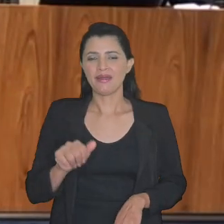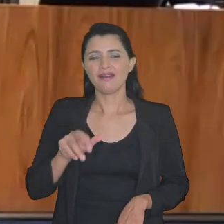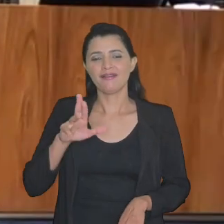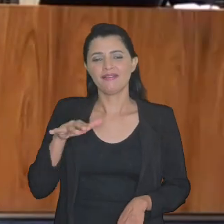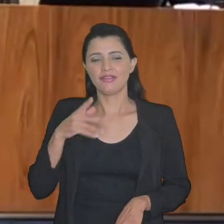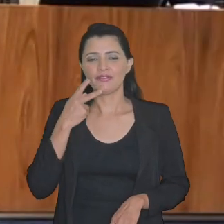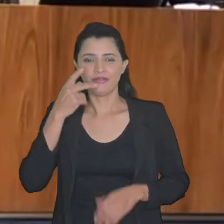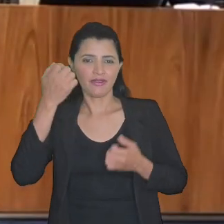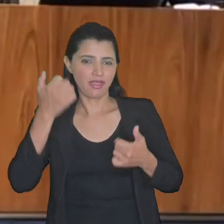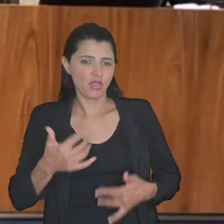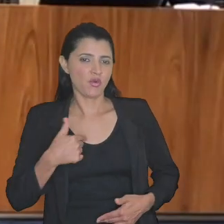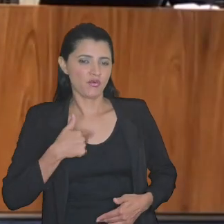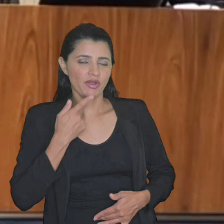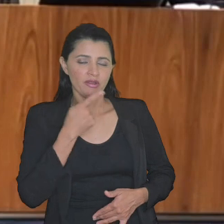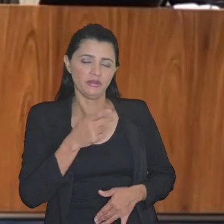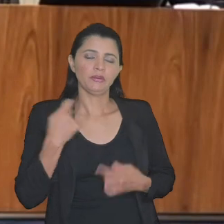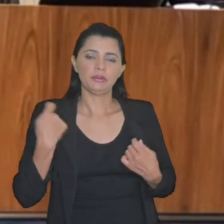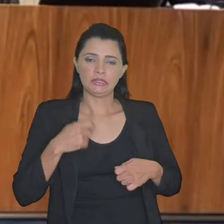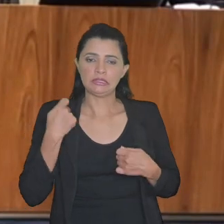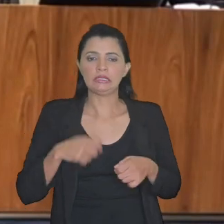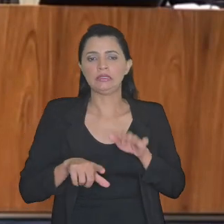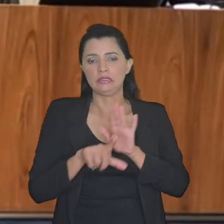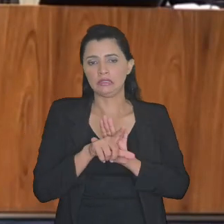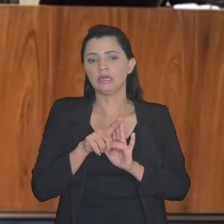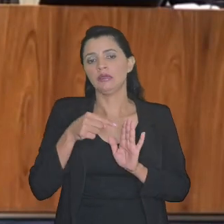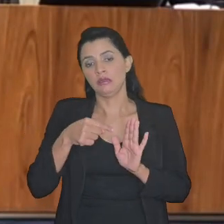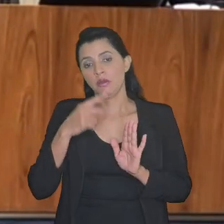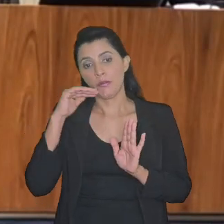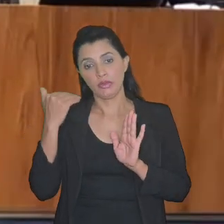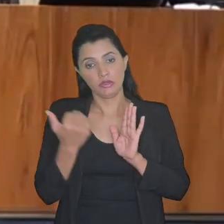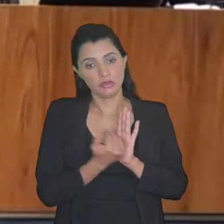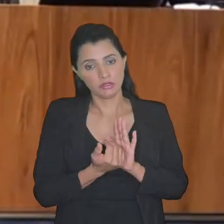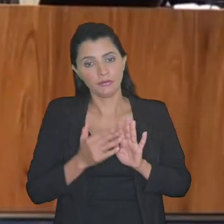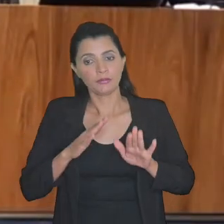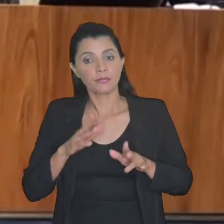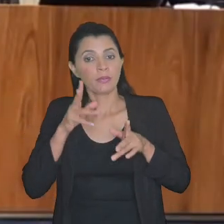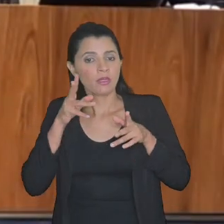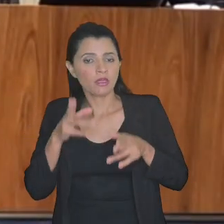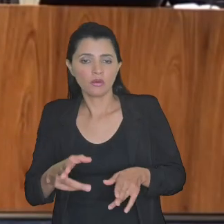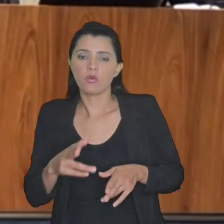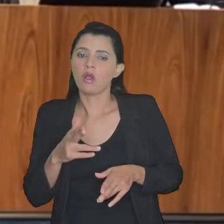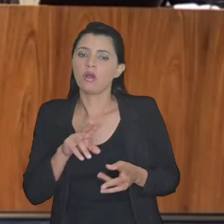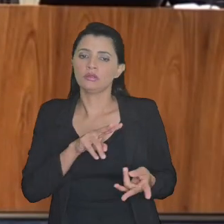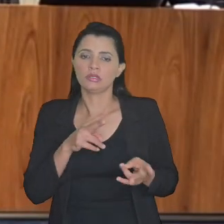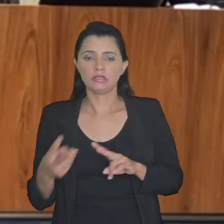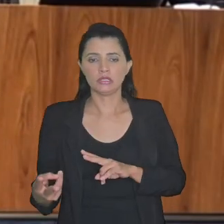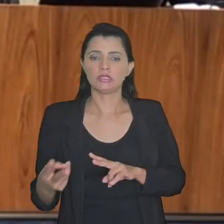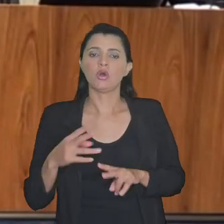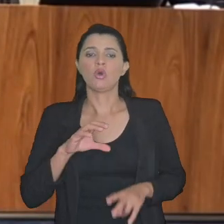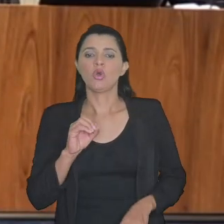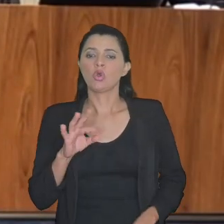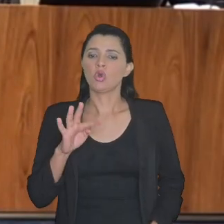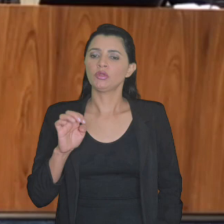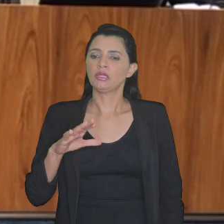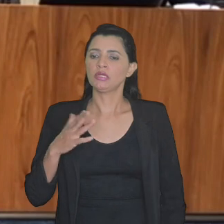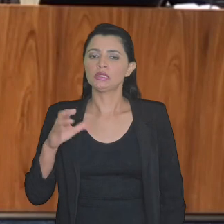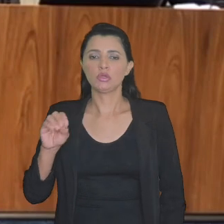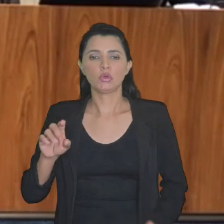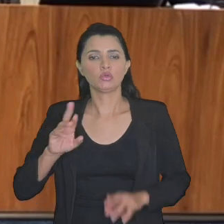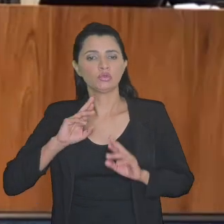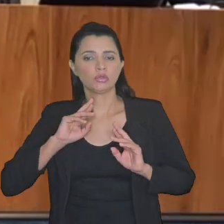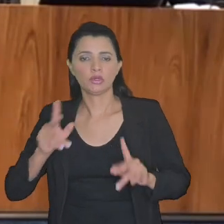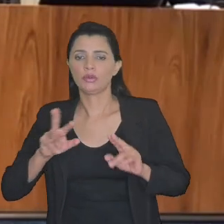a Mariana falando a gente ainda depende de uma posição institucional agora o mesmo não se aplica para a transação no